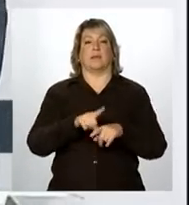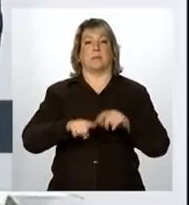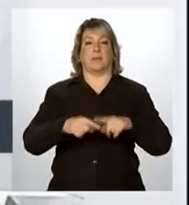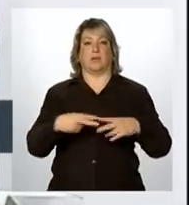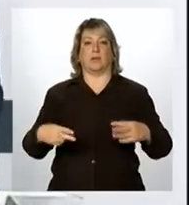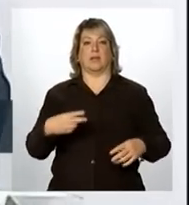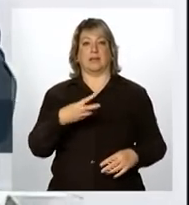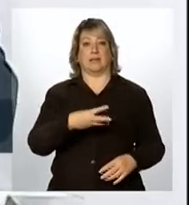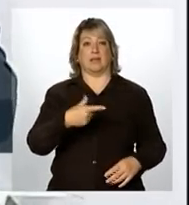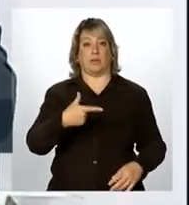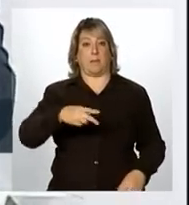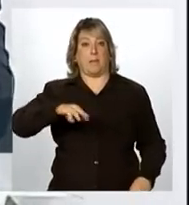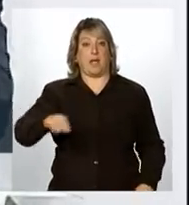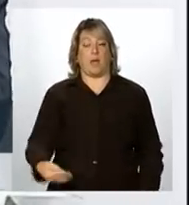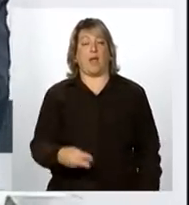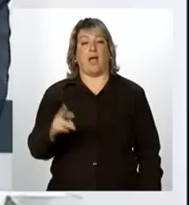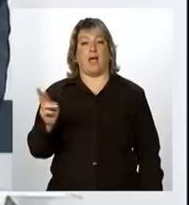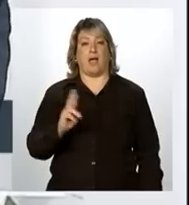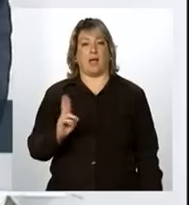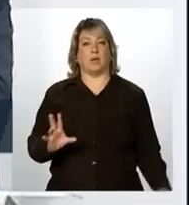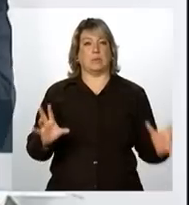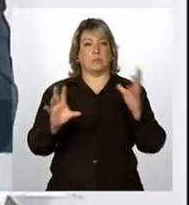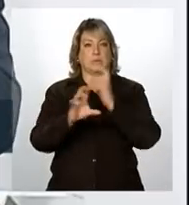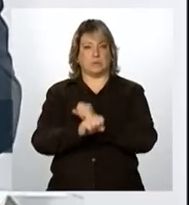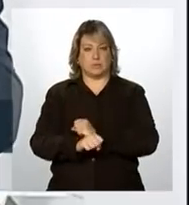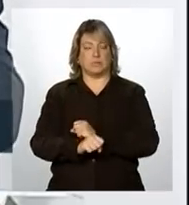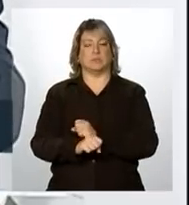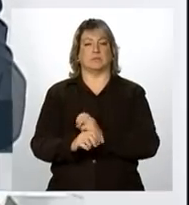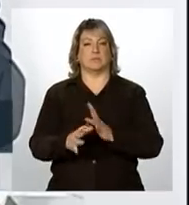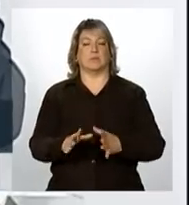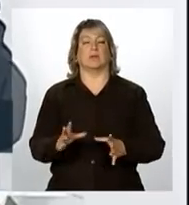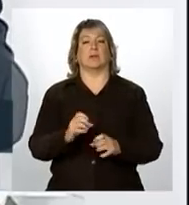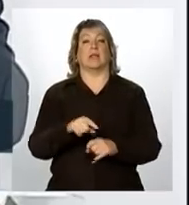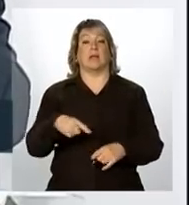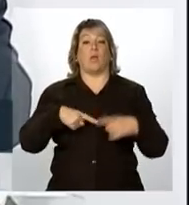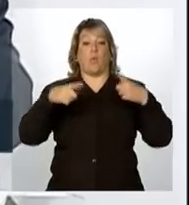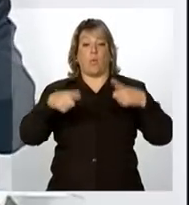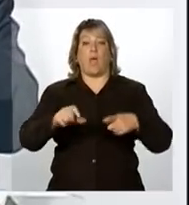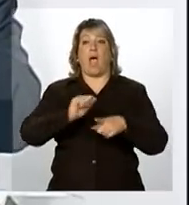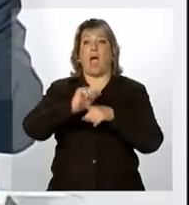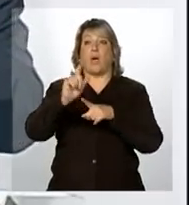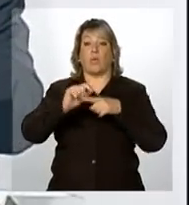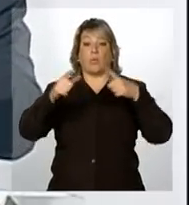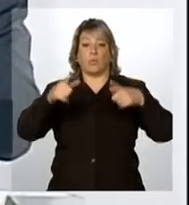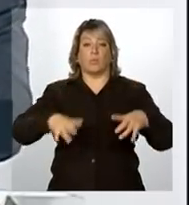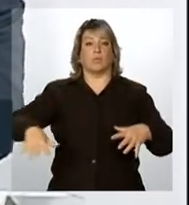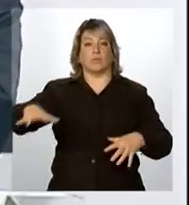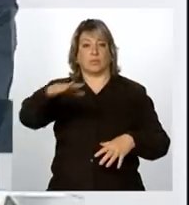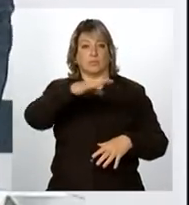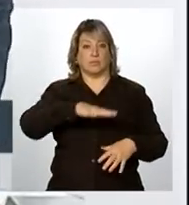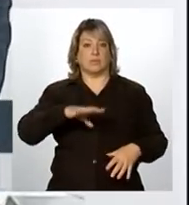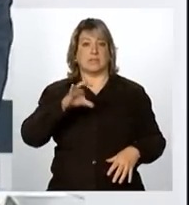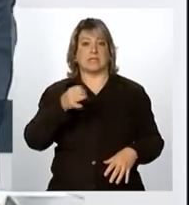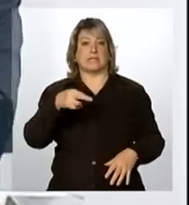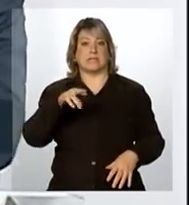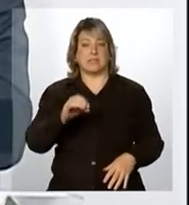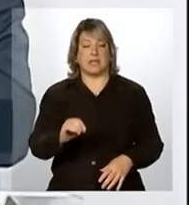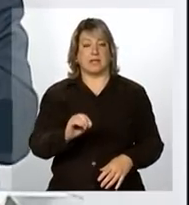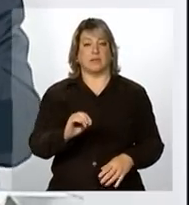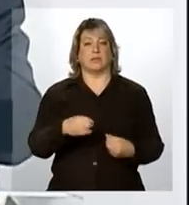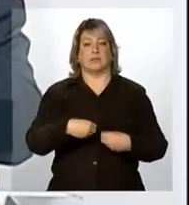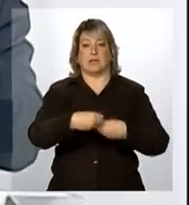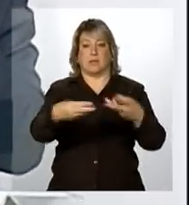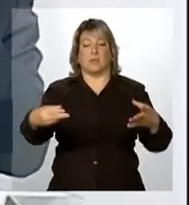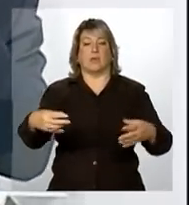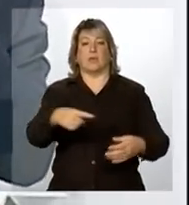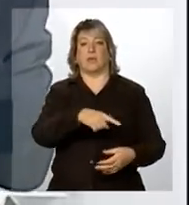32 milhões de reais e com áreas alugadas, locadas nos centros de distribuição dos Correios